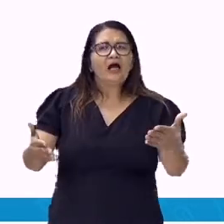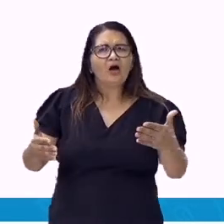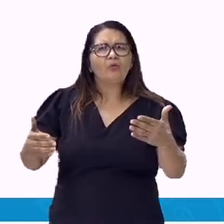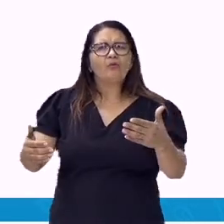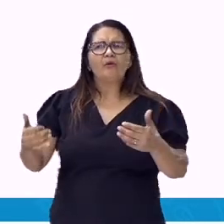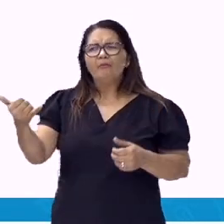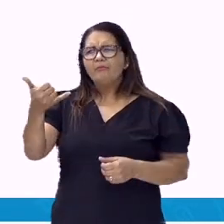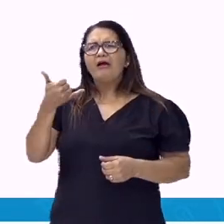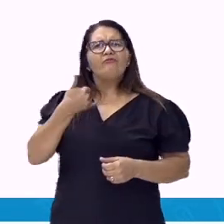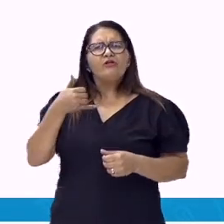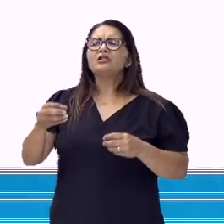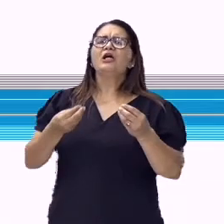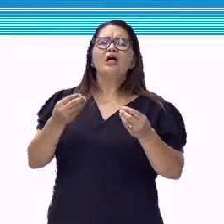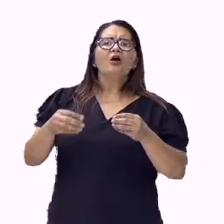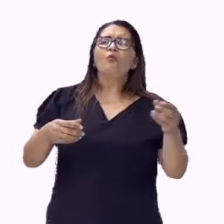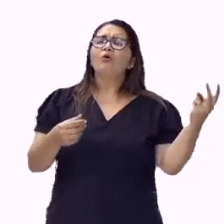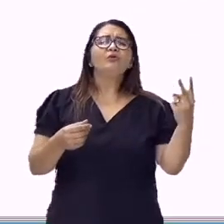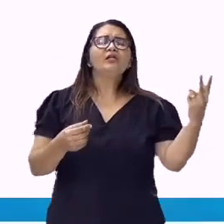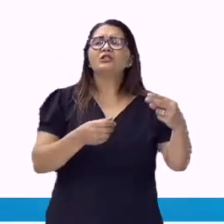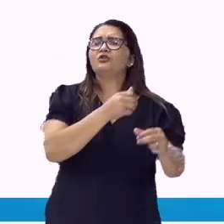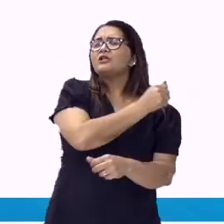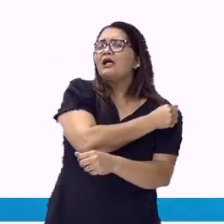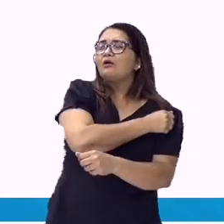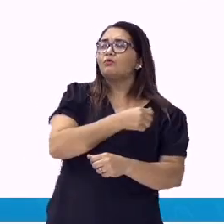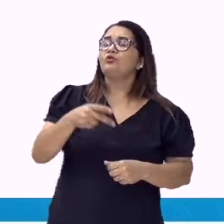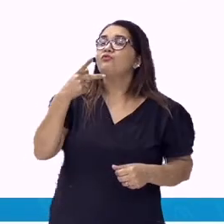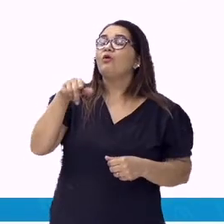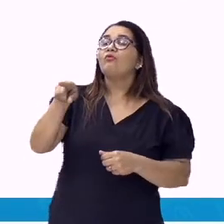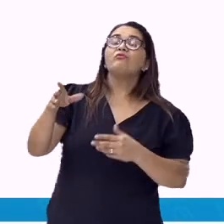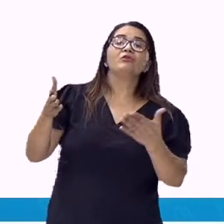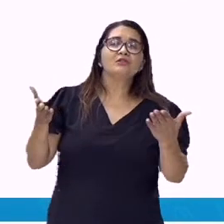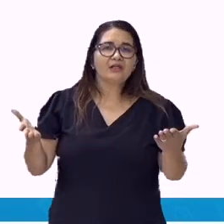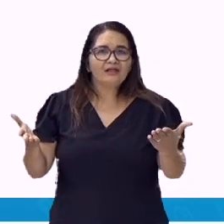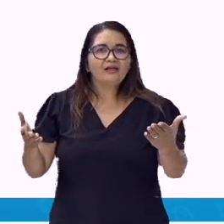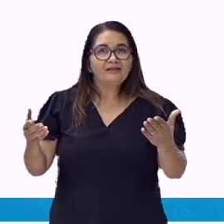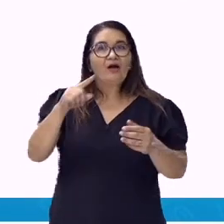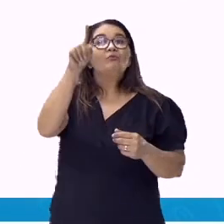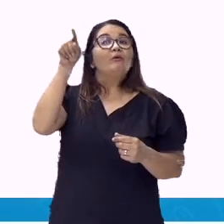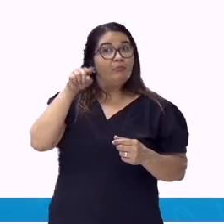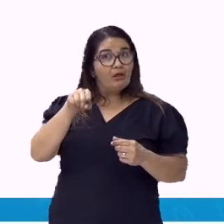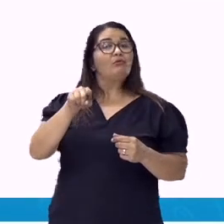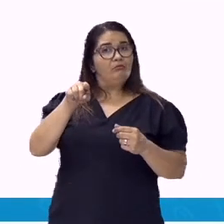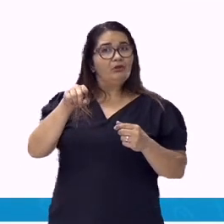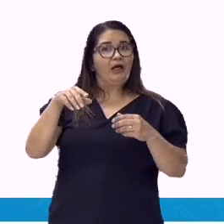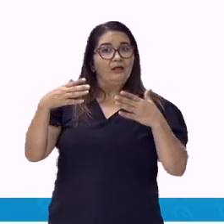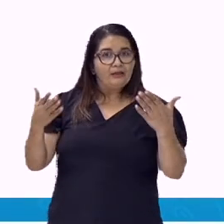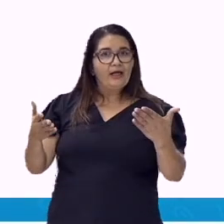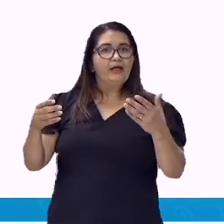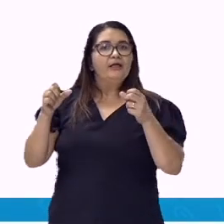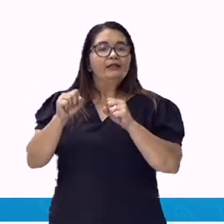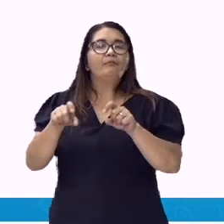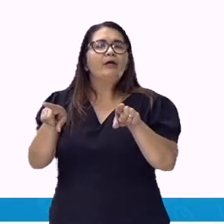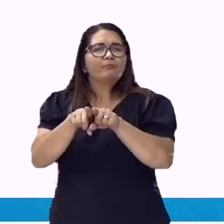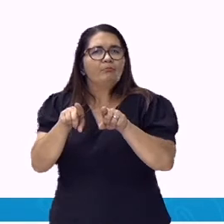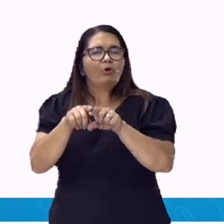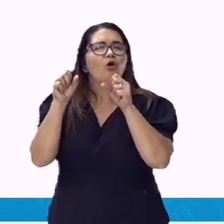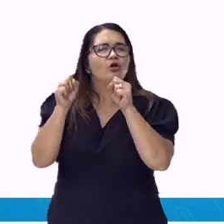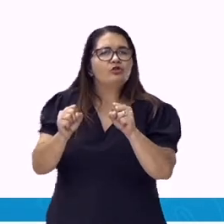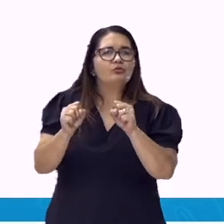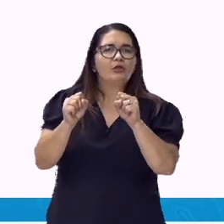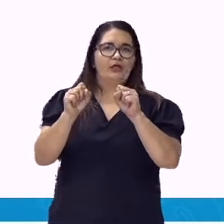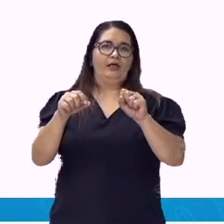desses alunos falou com você? Já os pronomes interrogativos, o quanto, ele pode ser tanto um pronome